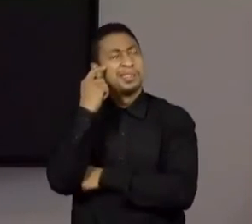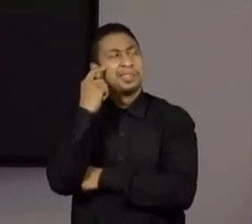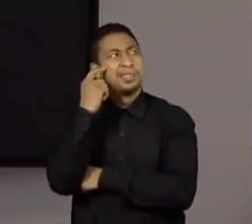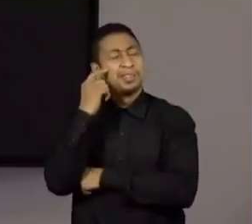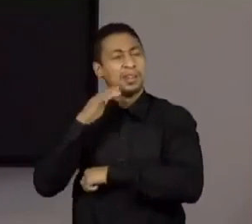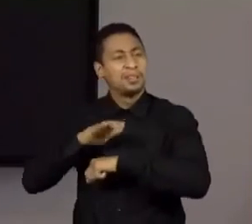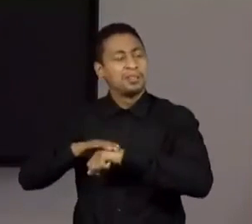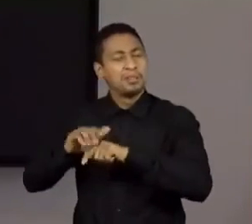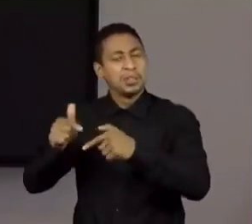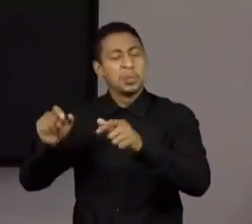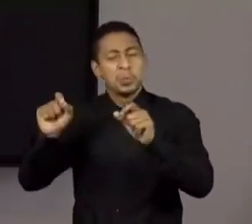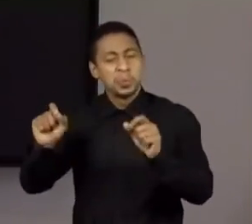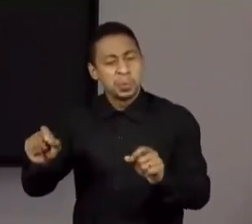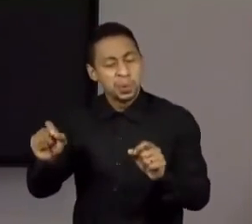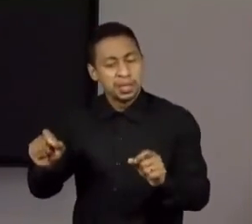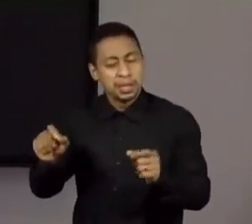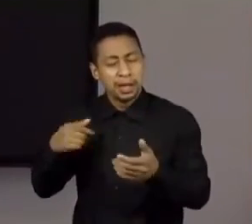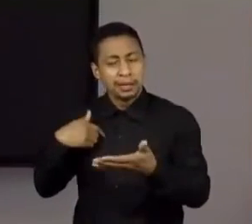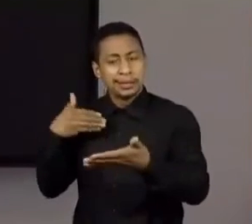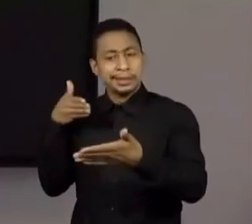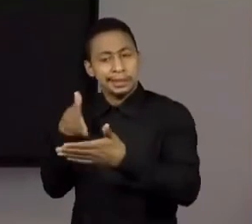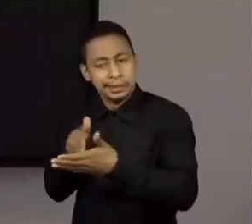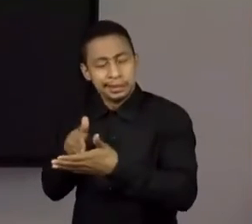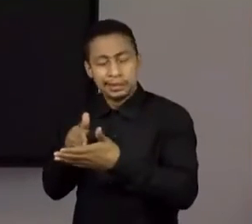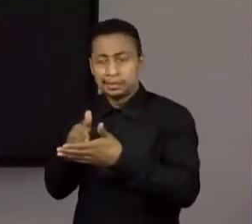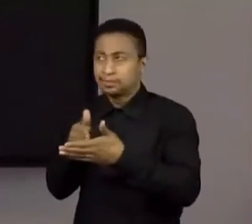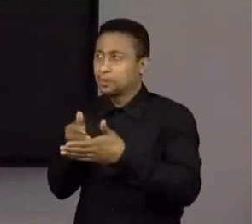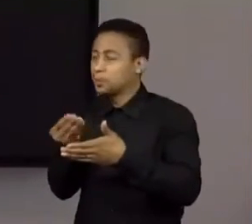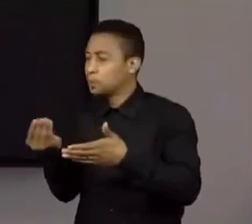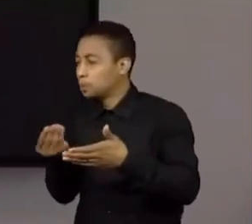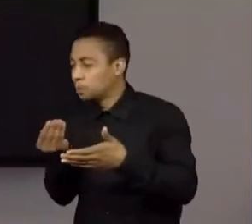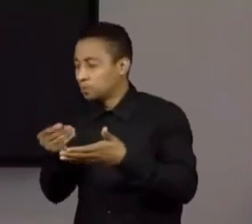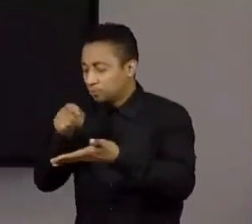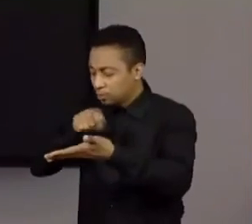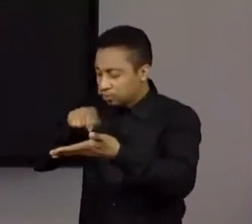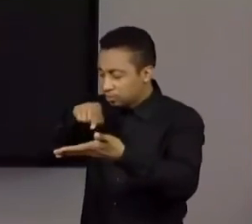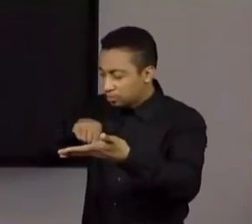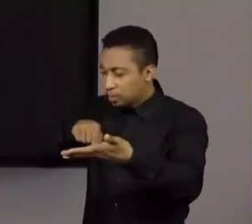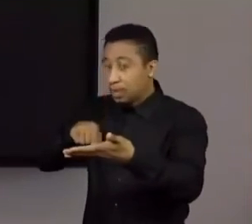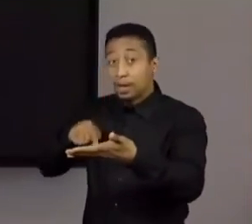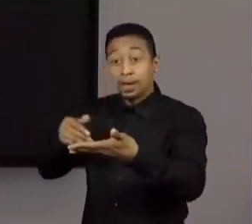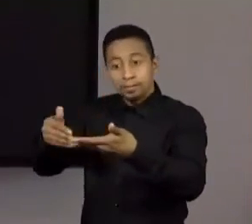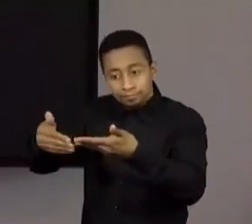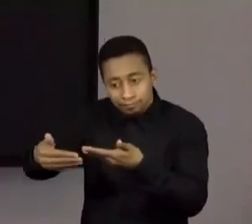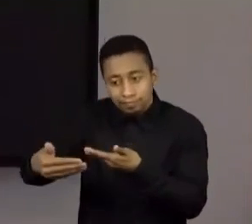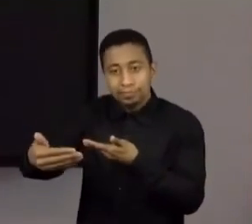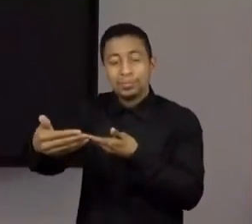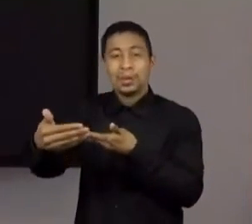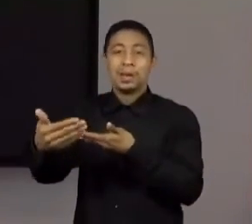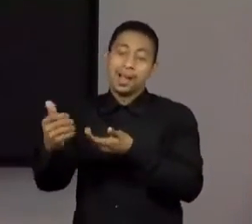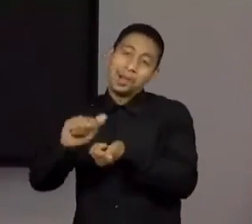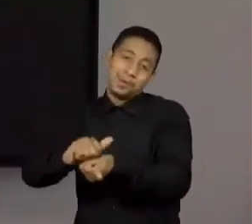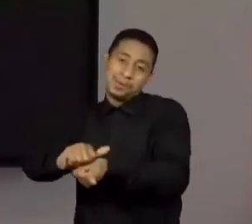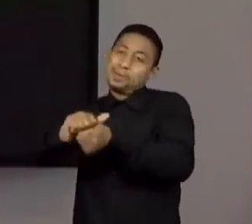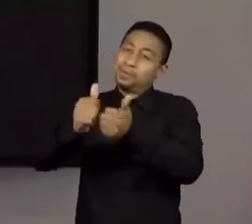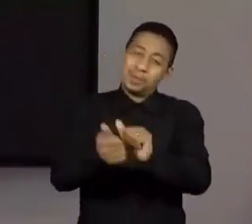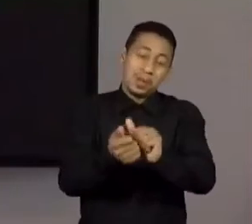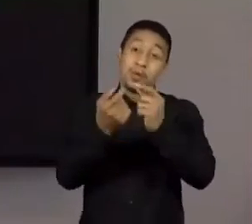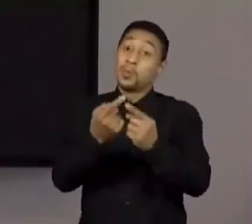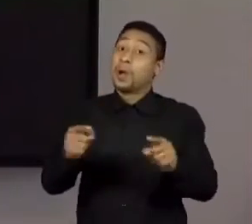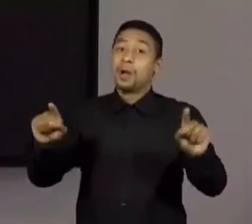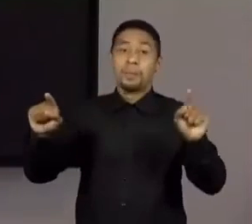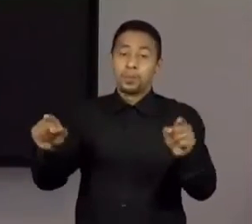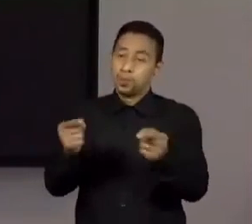quando a Era de Aquários chegar? Aí eu, emperrou por ali e tal. E depois, com esse tempo atual, eu transformei ela numa música de